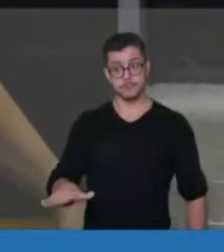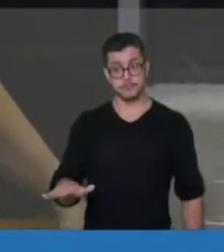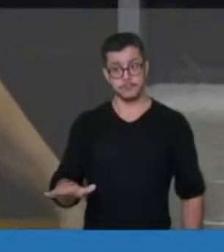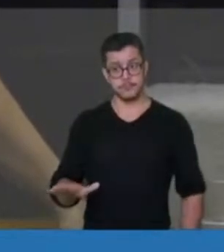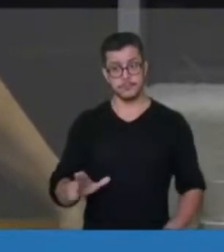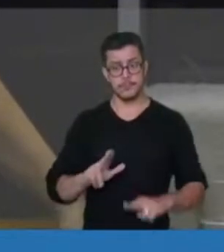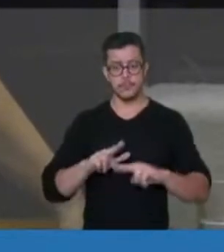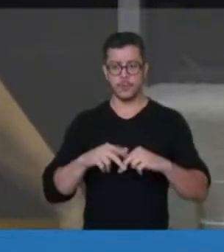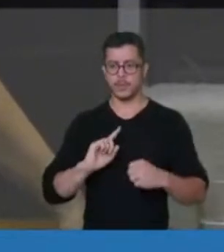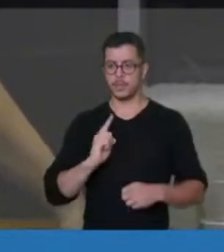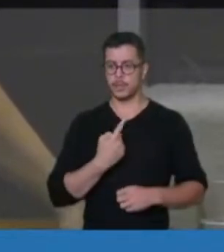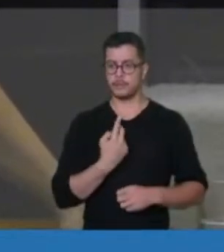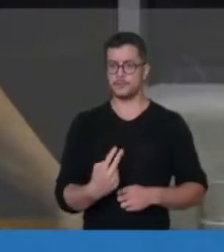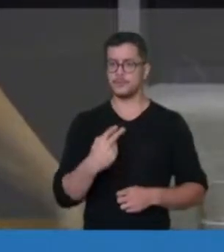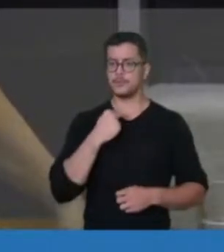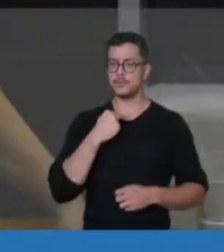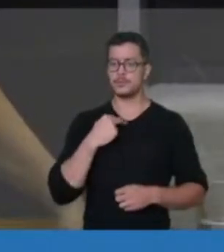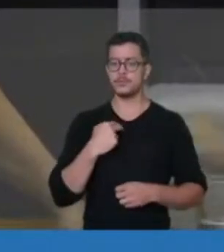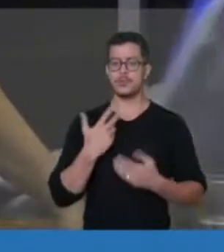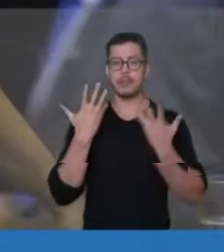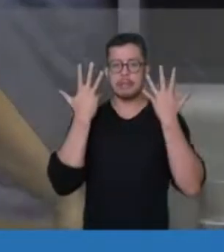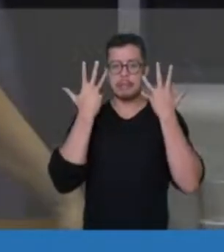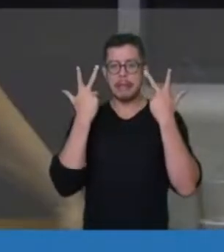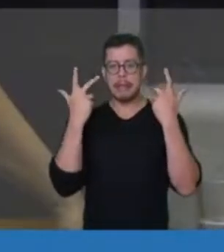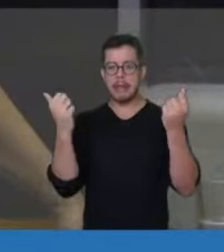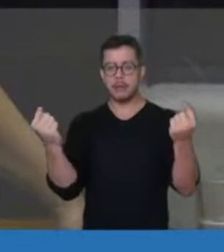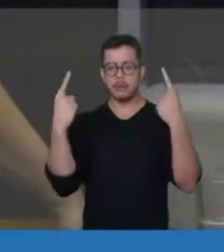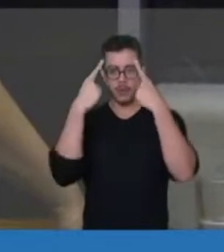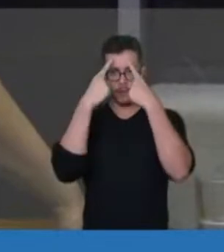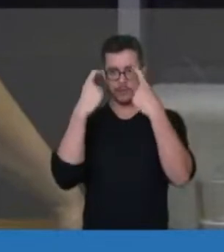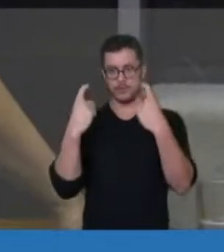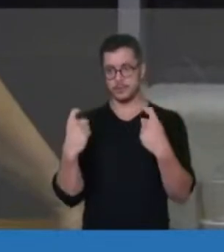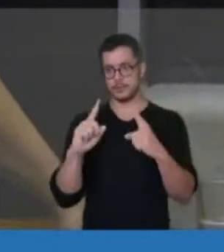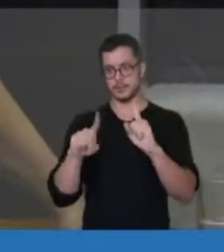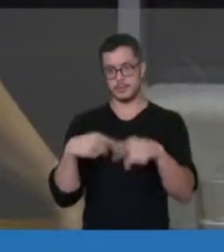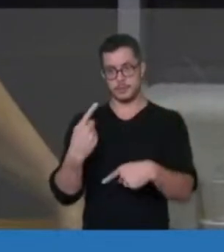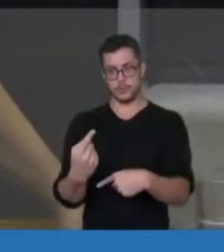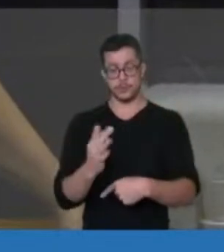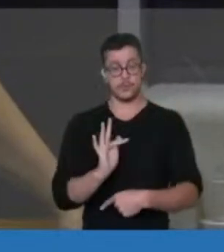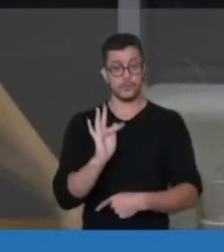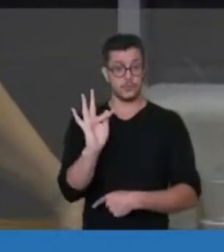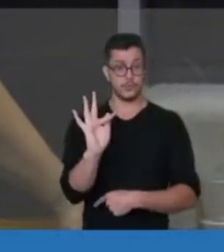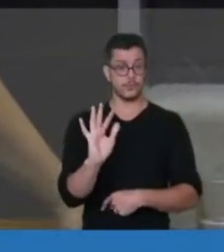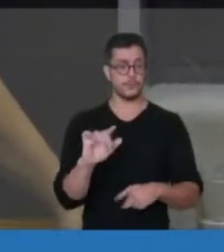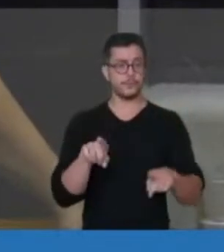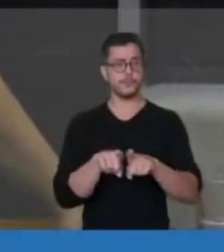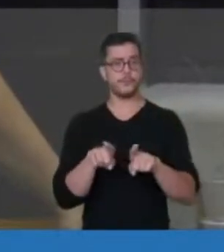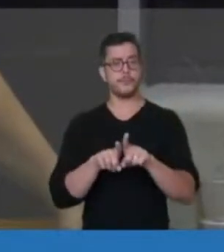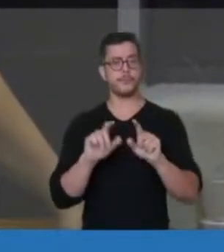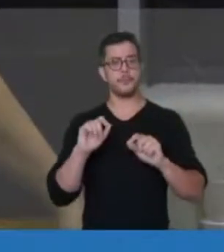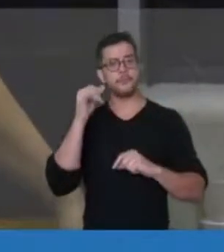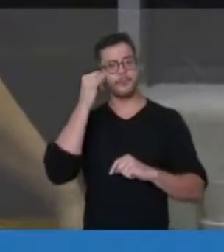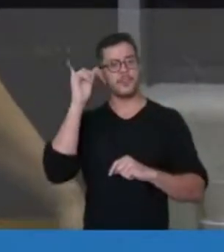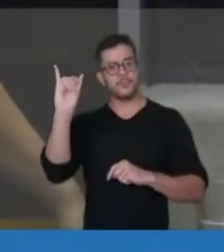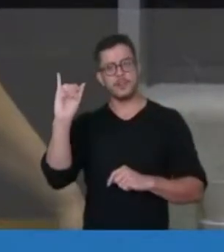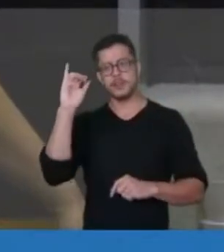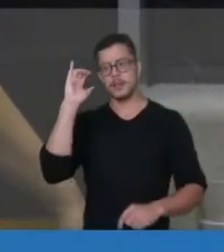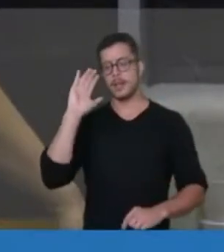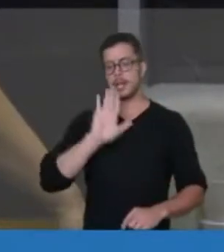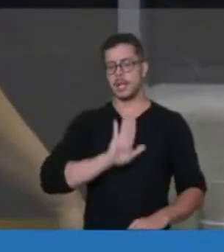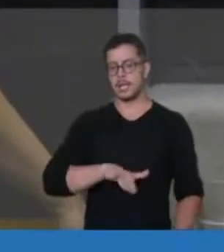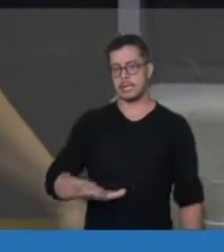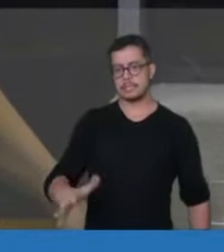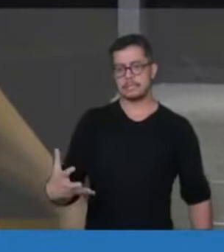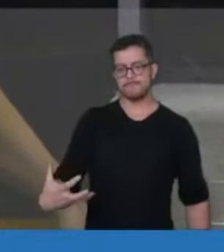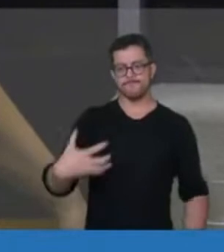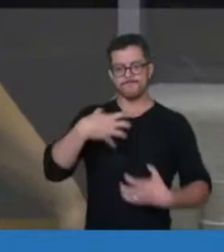criemos a naturalização da própria violência. E para que nós não tenhamos crianças que carregam um